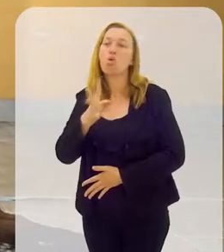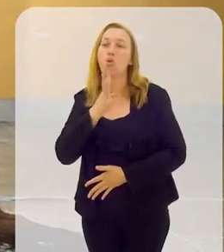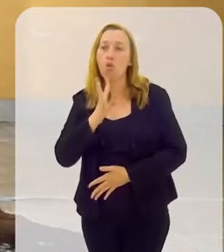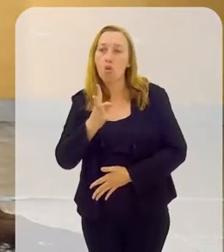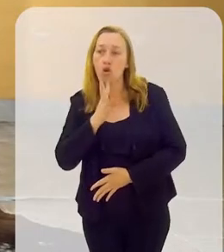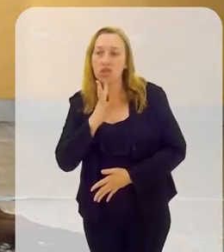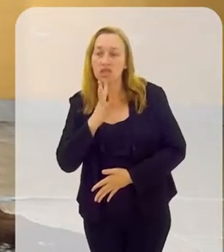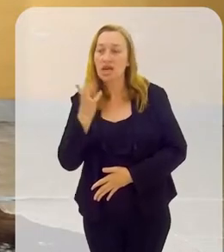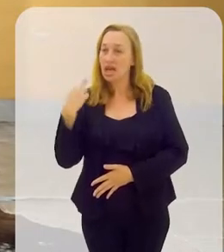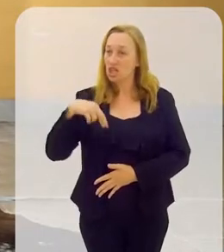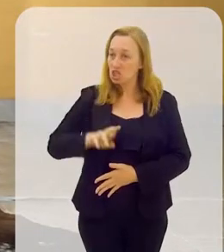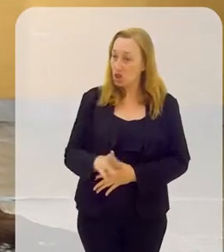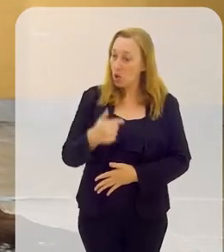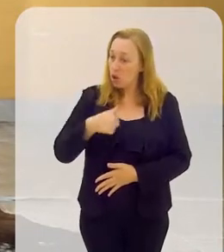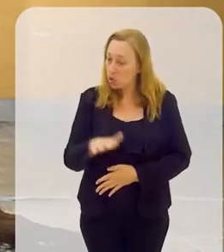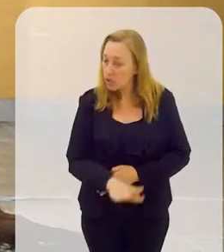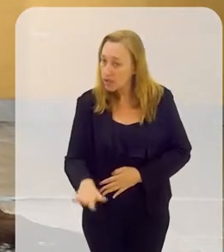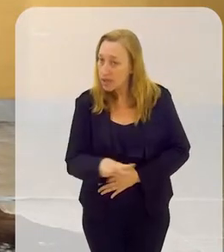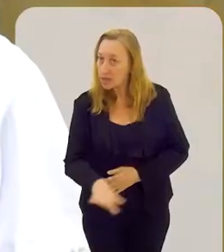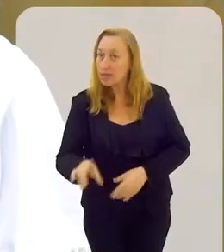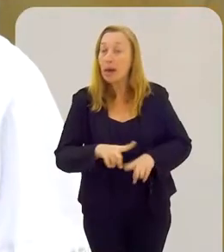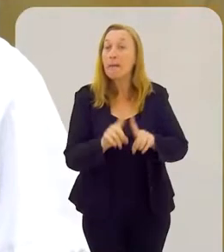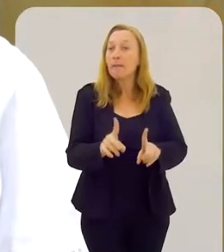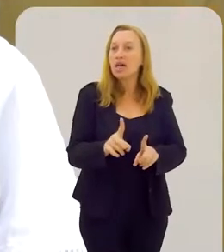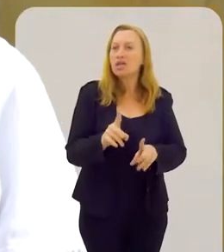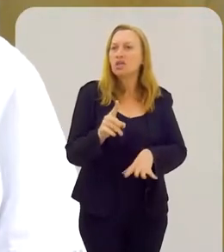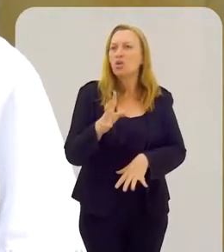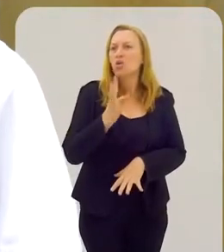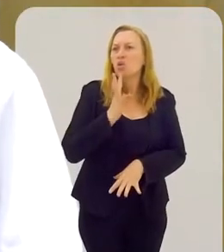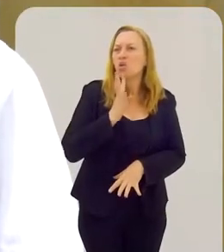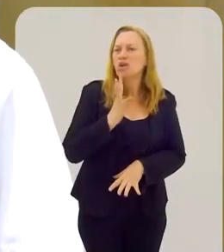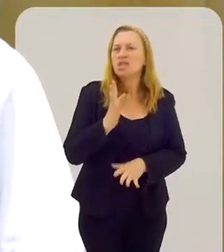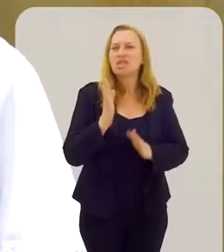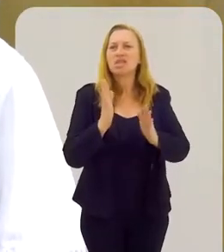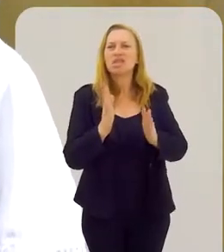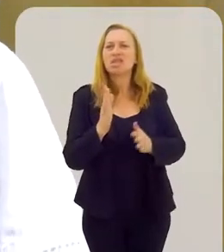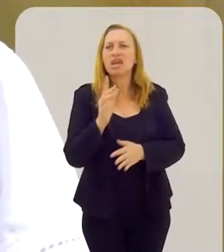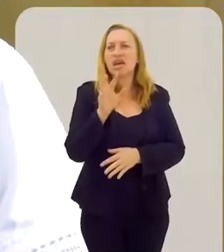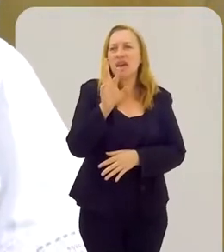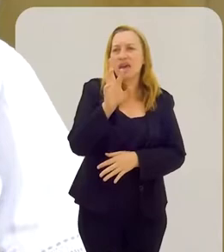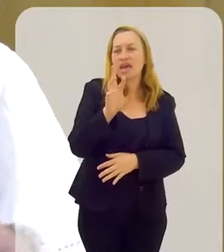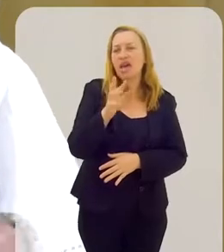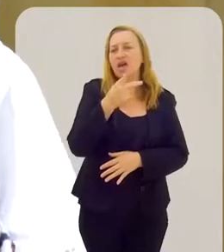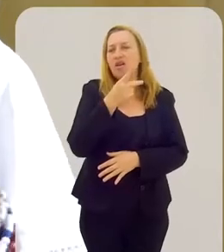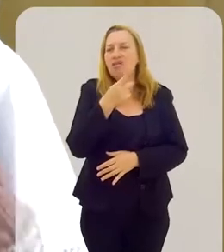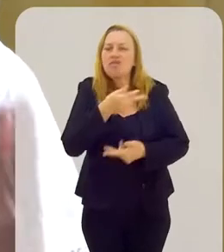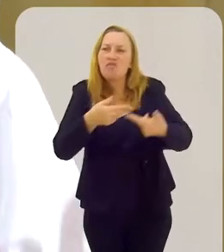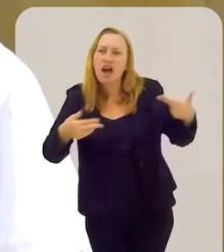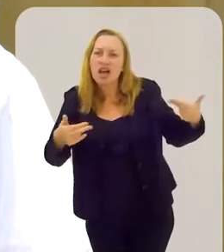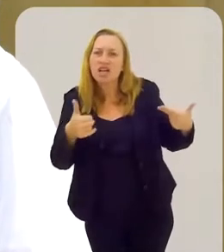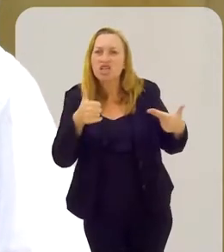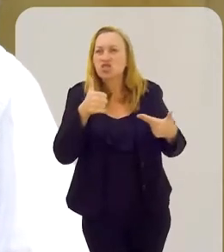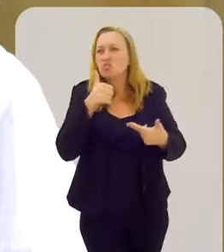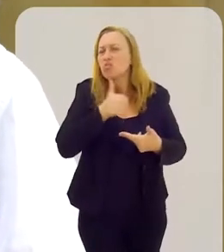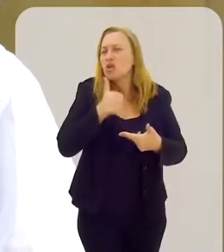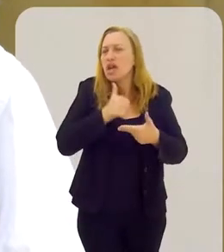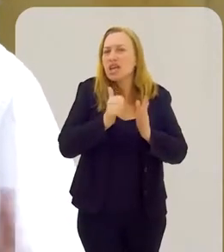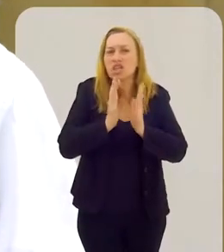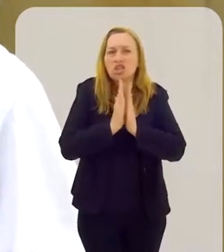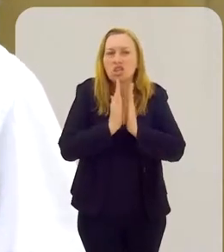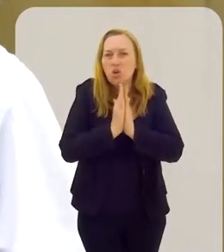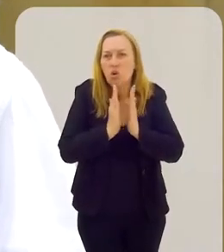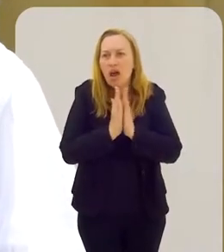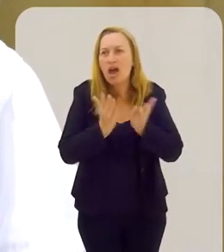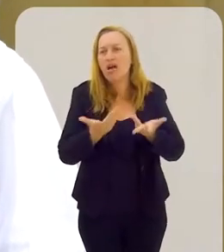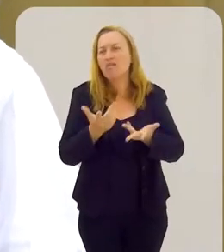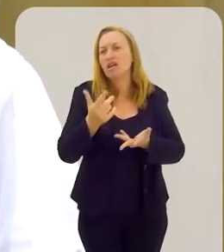religião, eu já conhecia quando pequeno, mas conhecer de a rezadeira, as que tinham muitas rezadeiras quando eu tinha